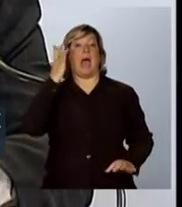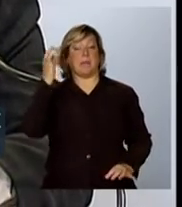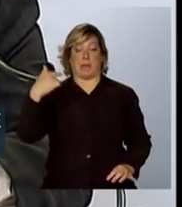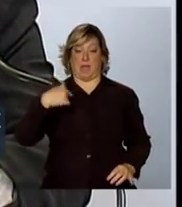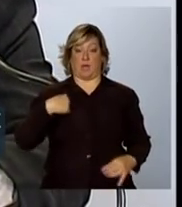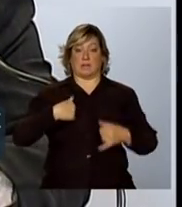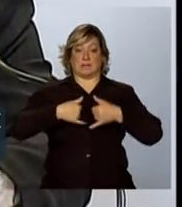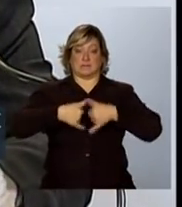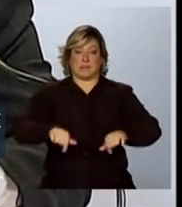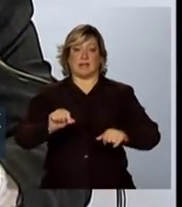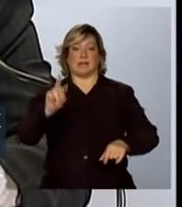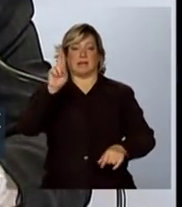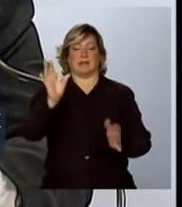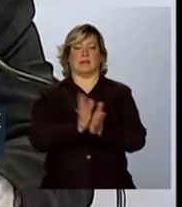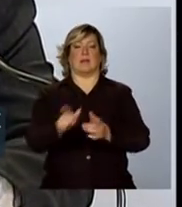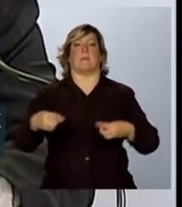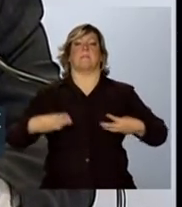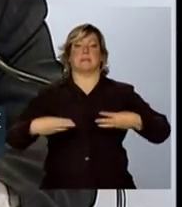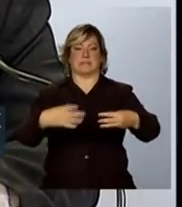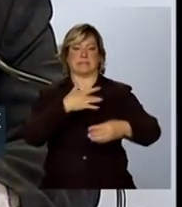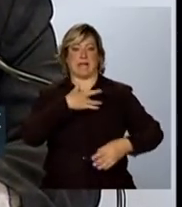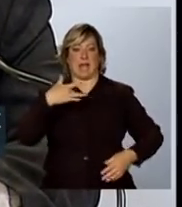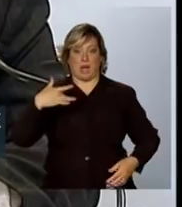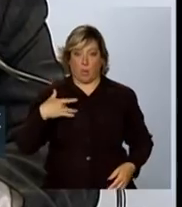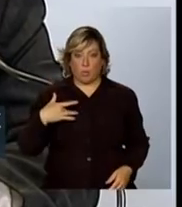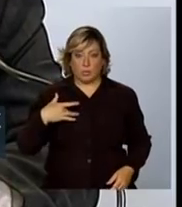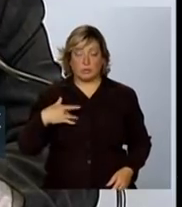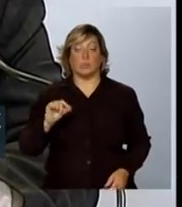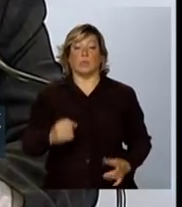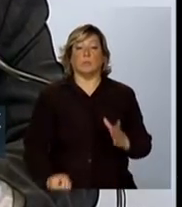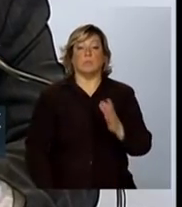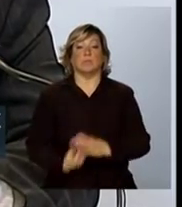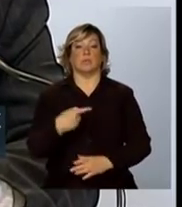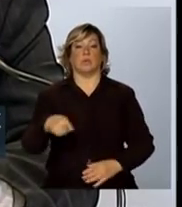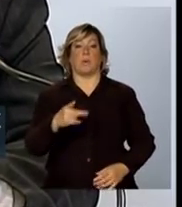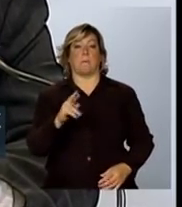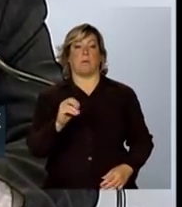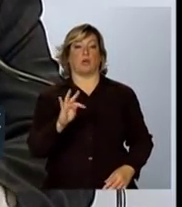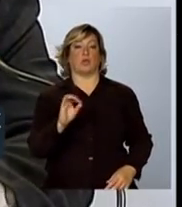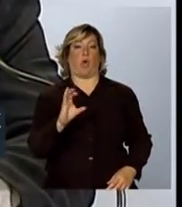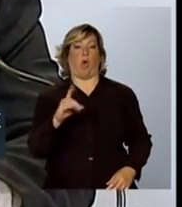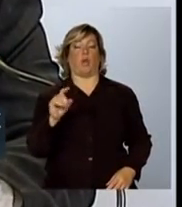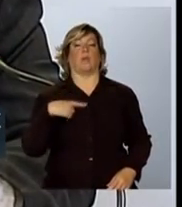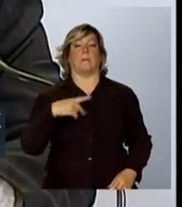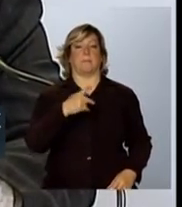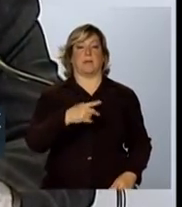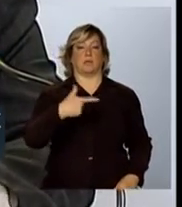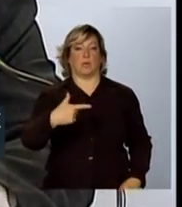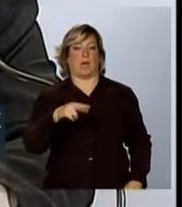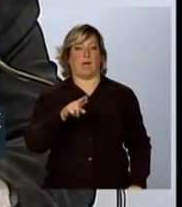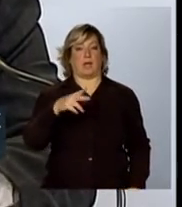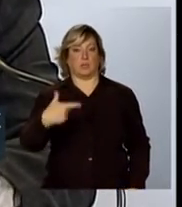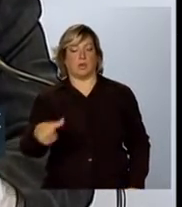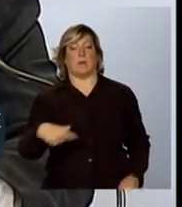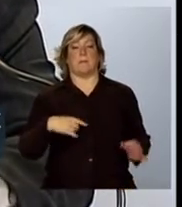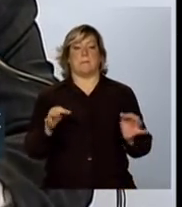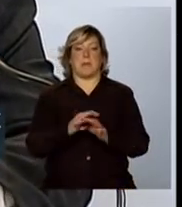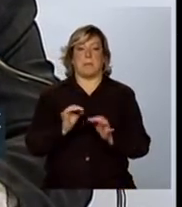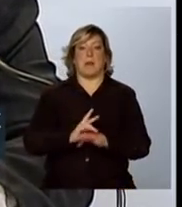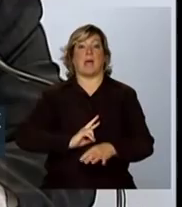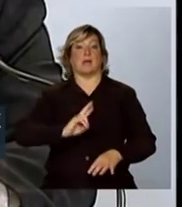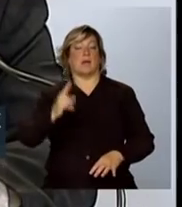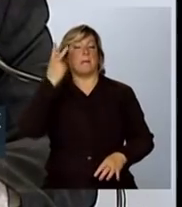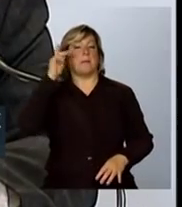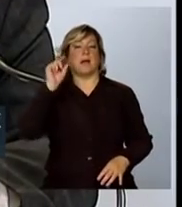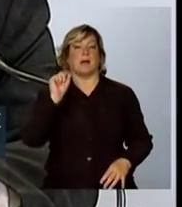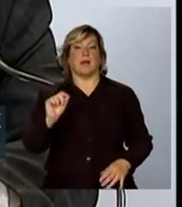estarei representando o Ministério da Saúde no lançamento do protocolo do P2R2, preparação e resposta para a situação